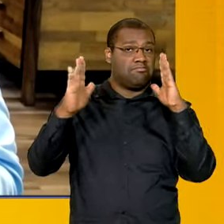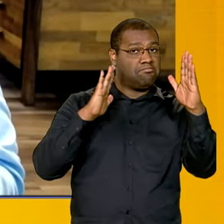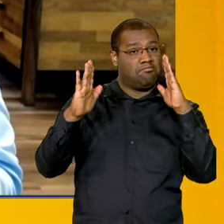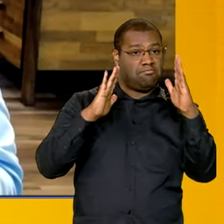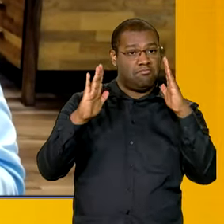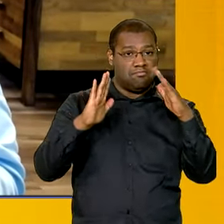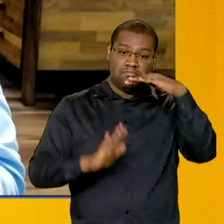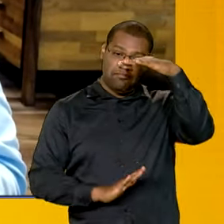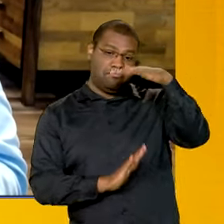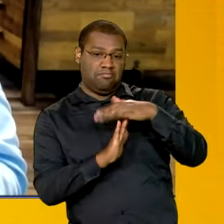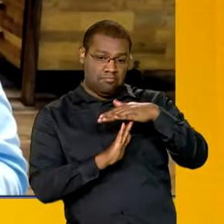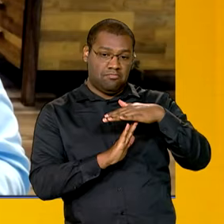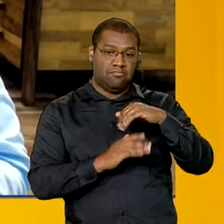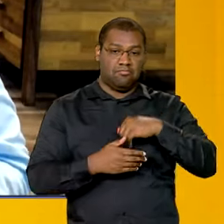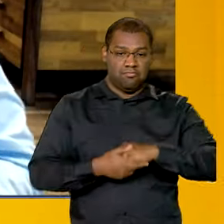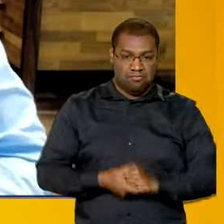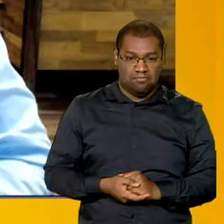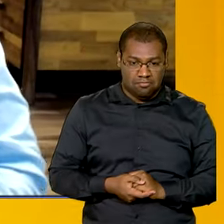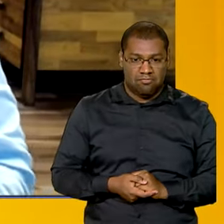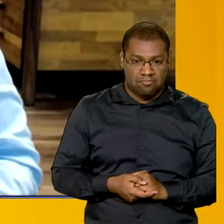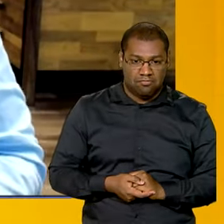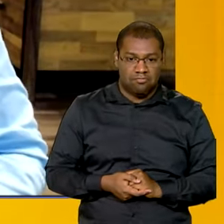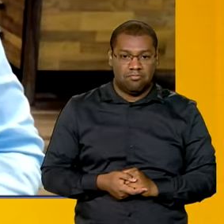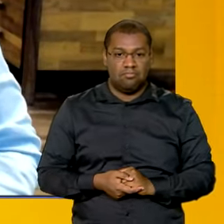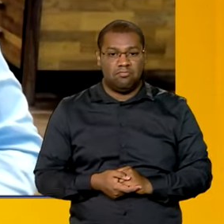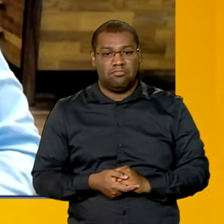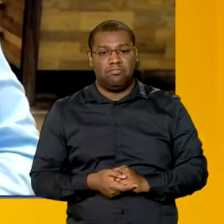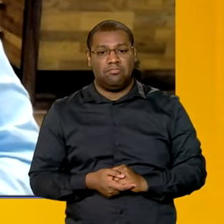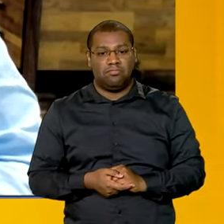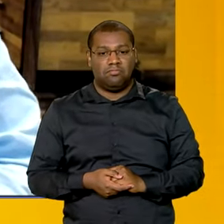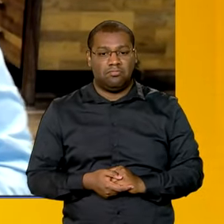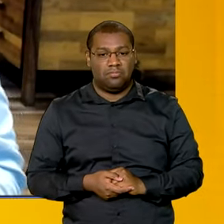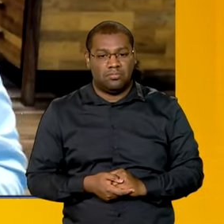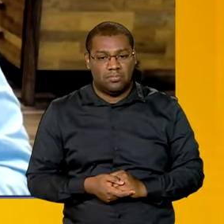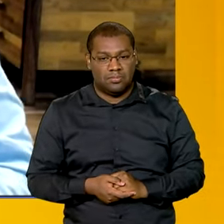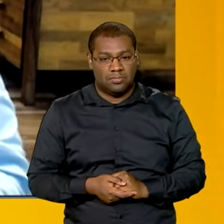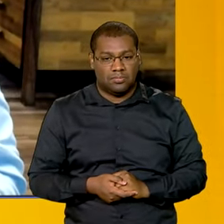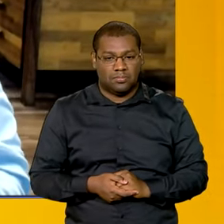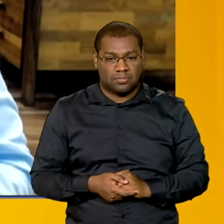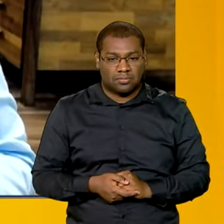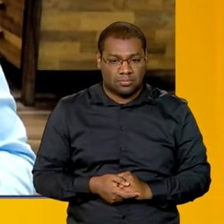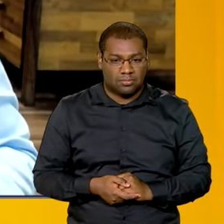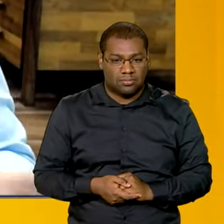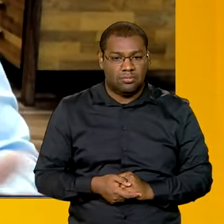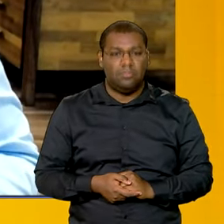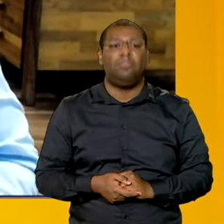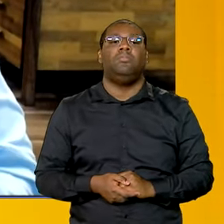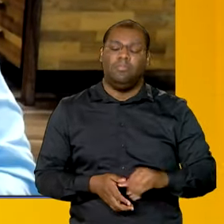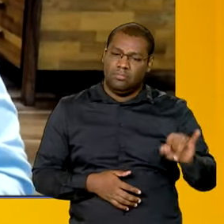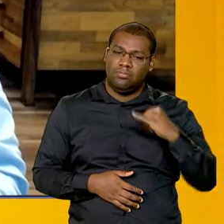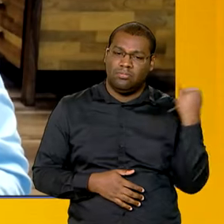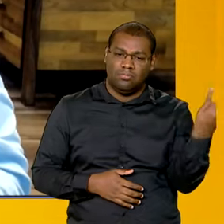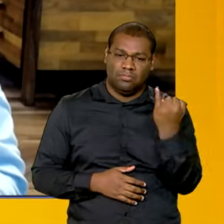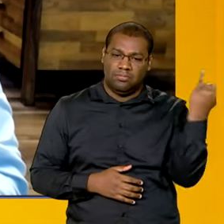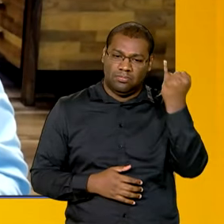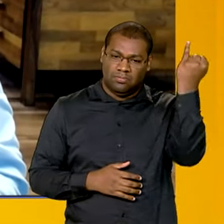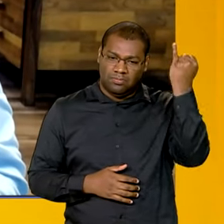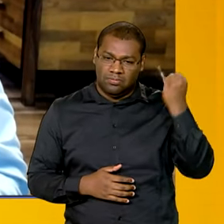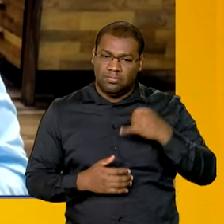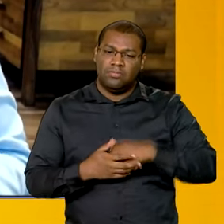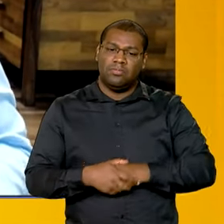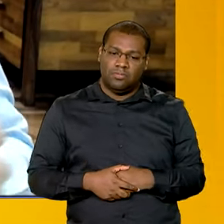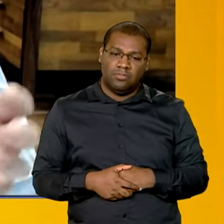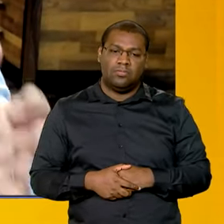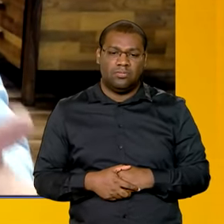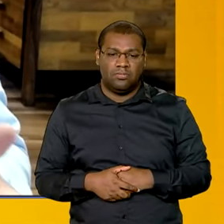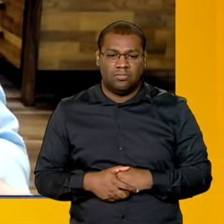carência, e passaria a recolher os quatro meses seguintes. Então, esse é um fôlego muito importante para essas